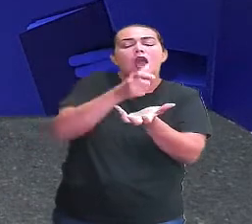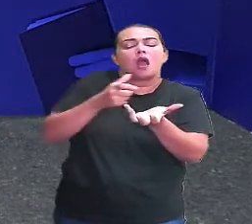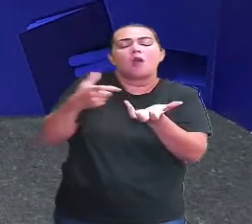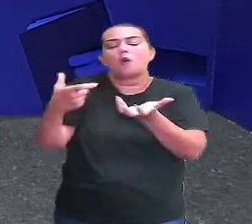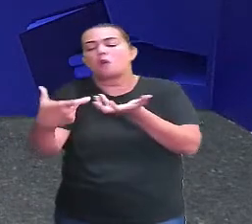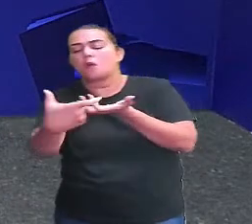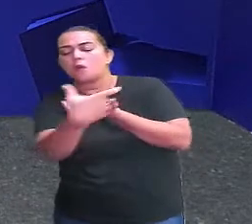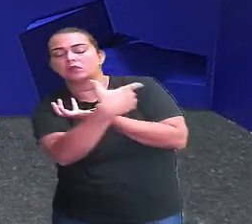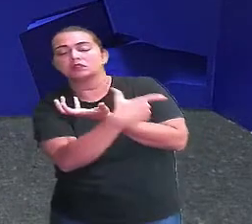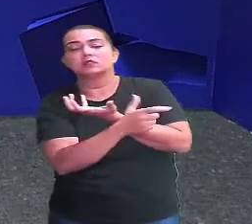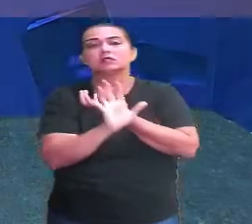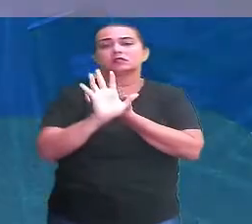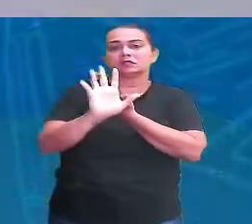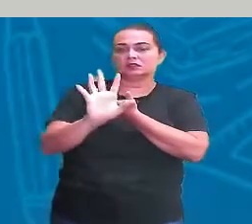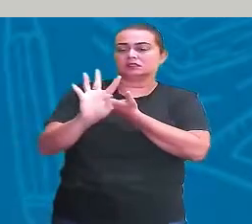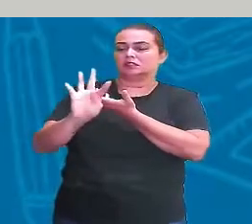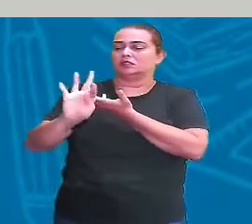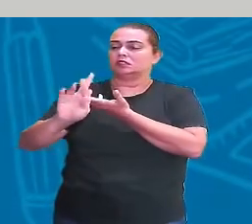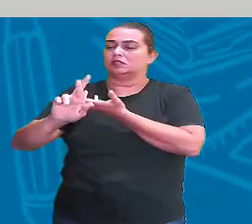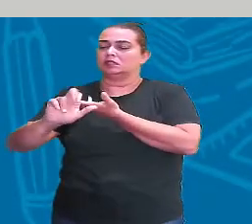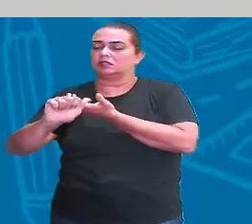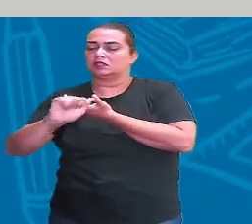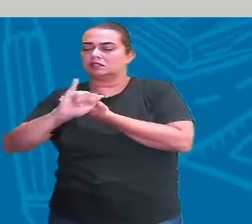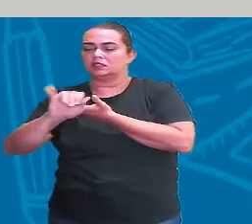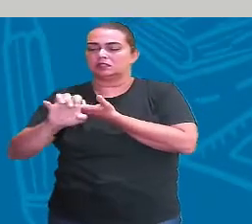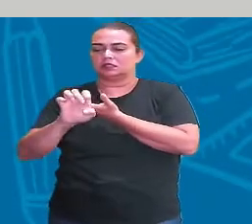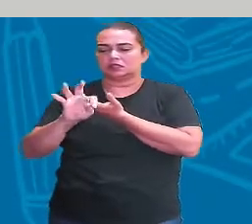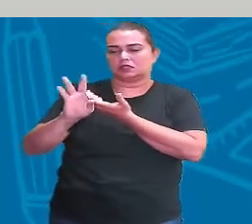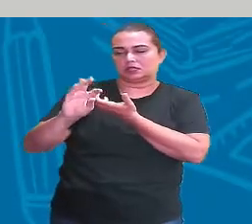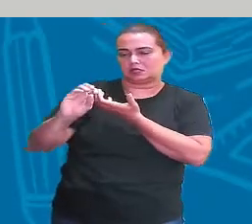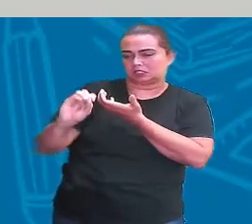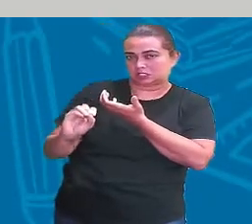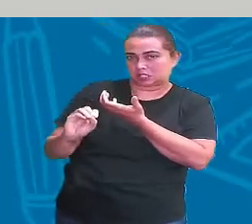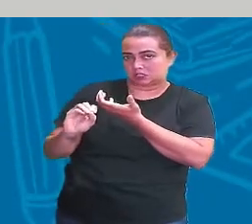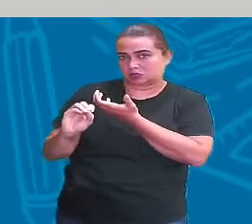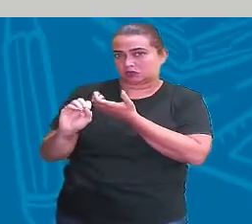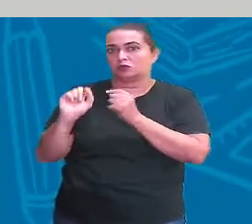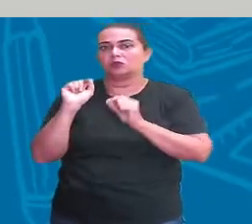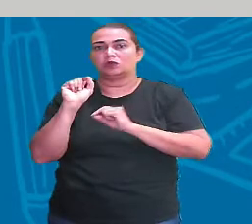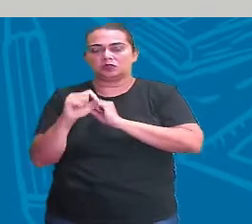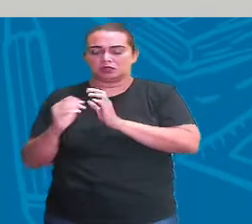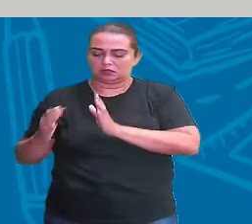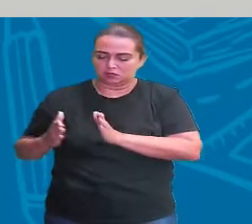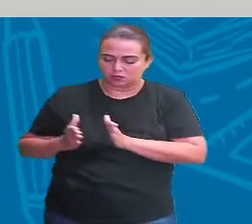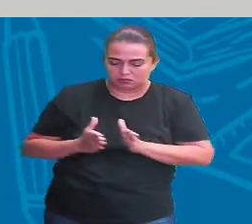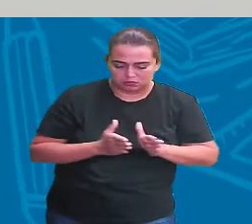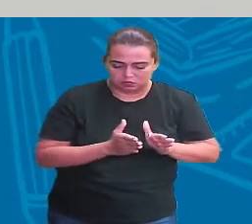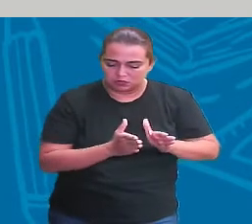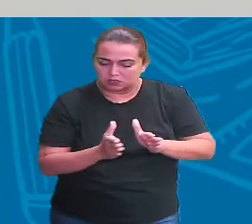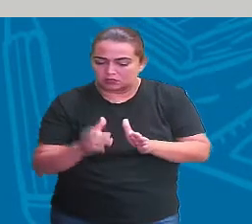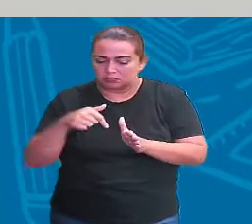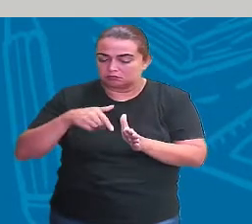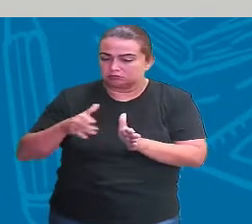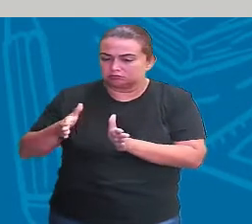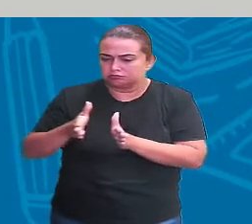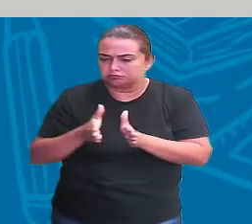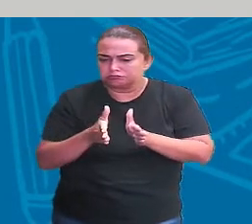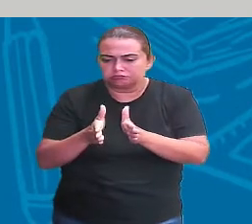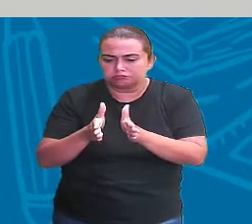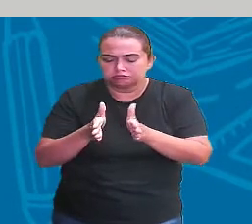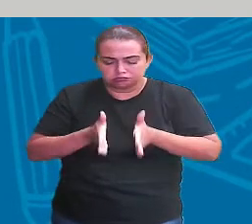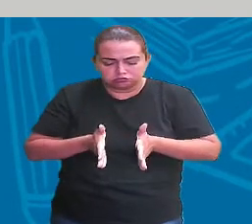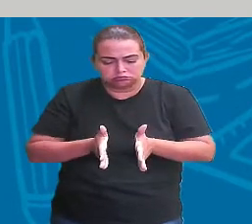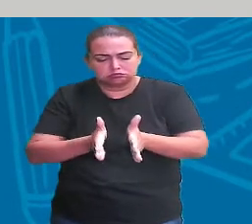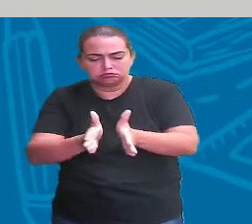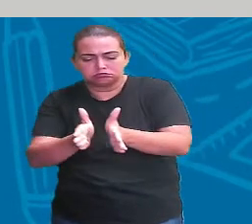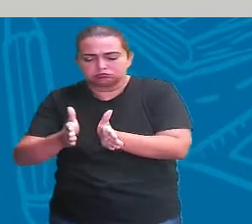TRAJETO! Primeiro, o que é um TRAJETO? TRAJETO! É o caminho, o espaço que é preciso